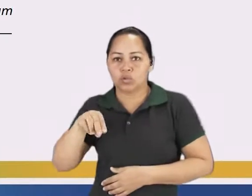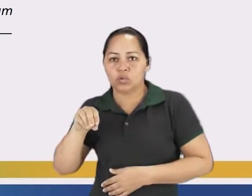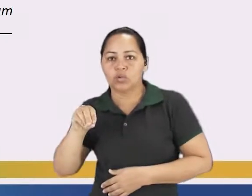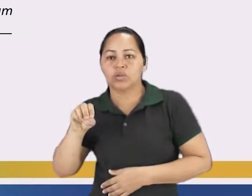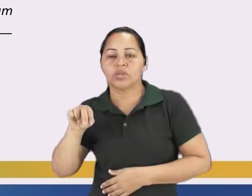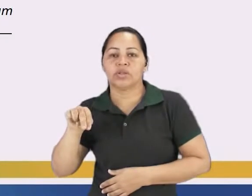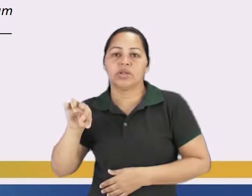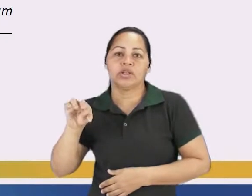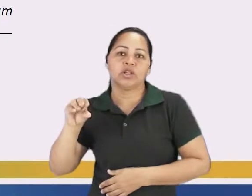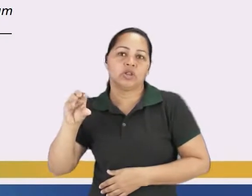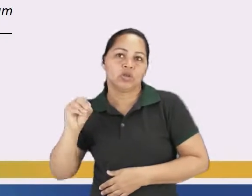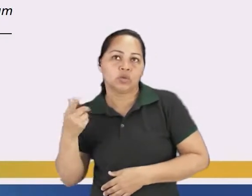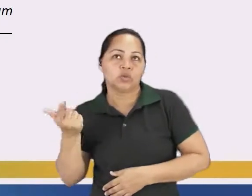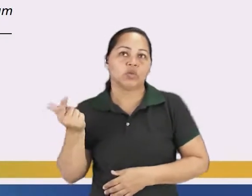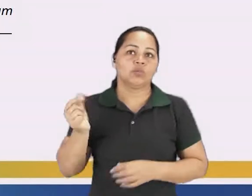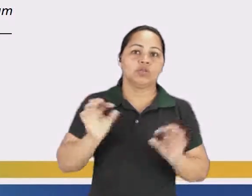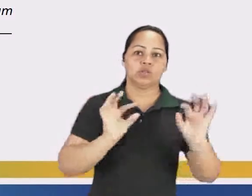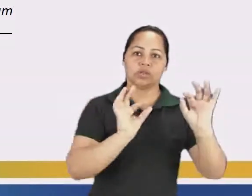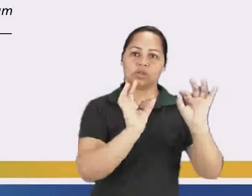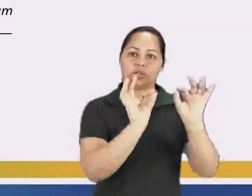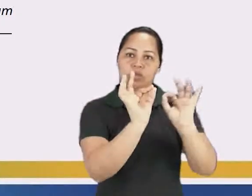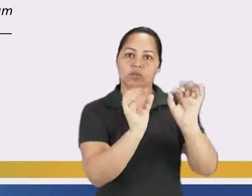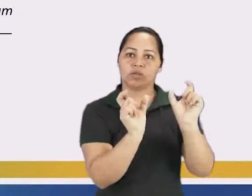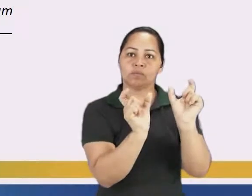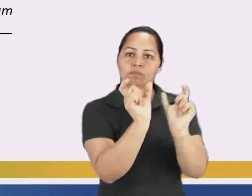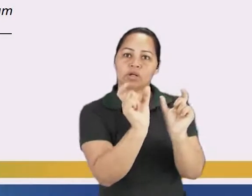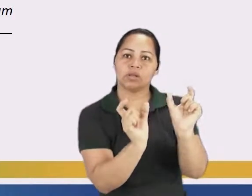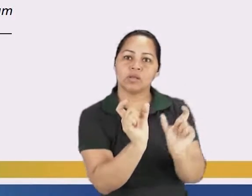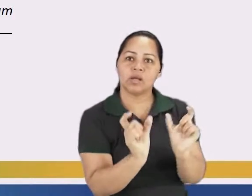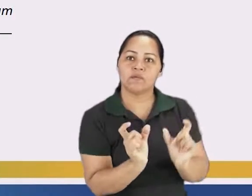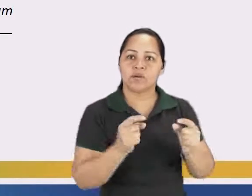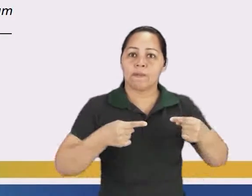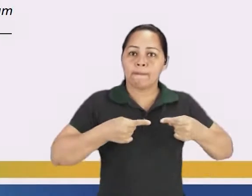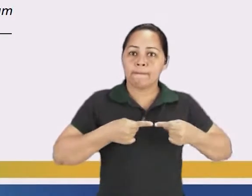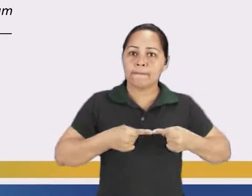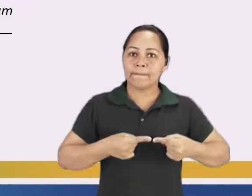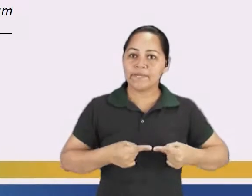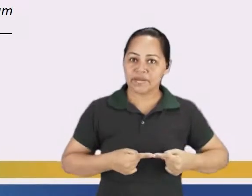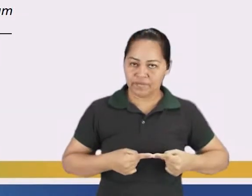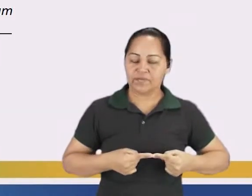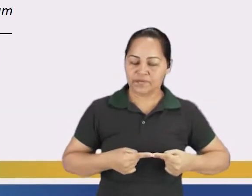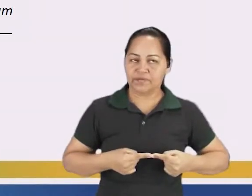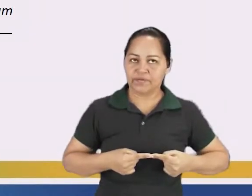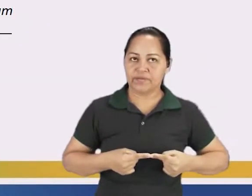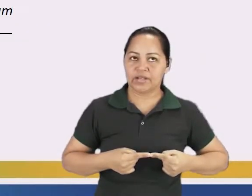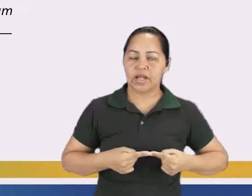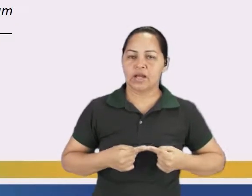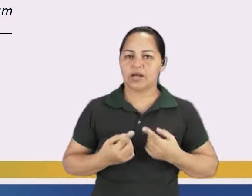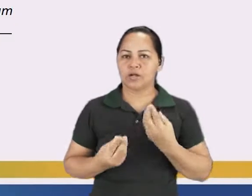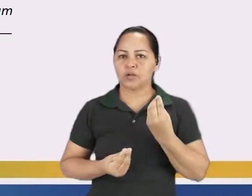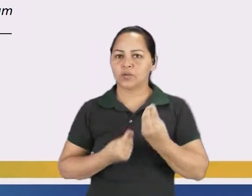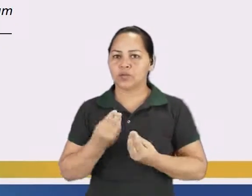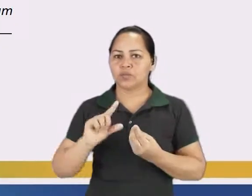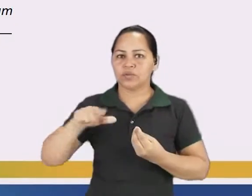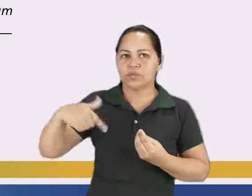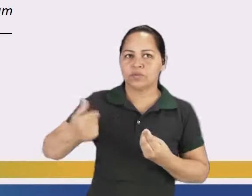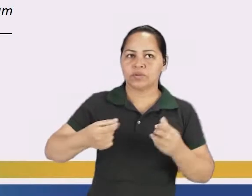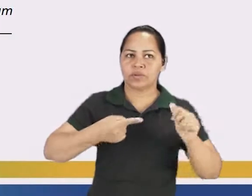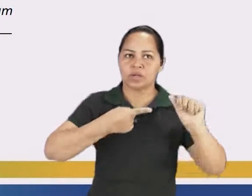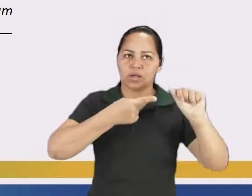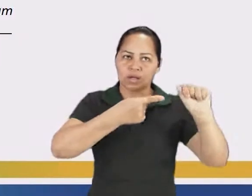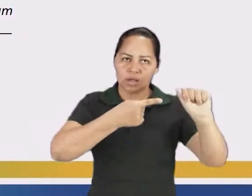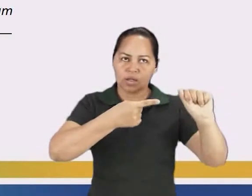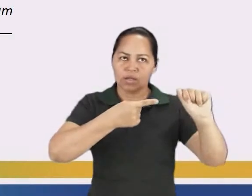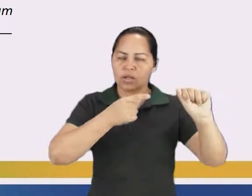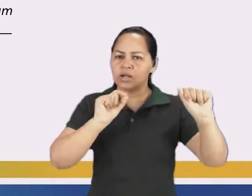metrificação rigorosa e pelas rimas perfeitas. Então, letra A. Depois, a literatura informativa